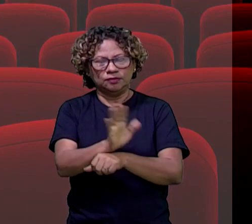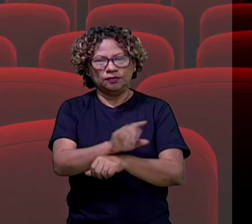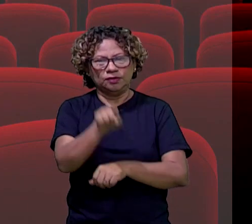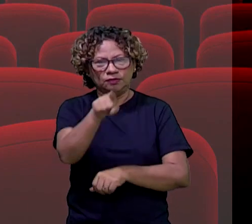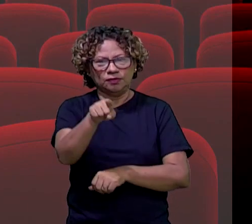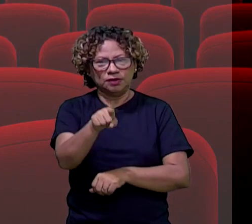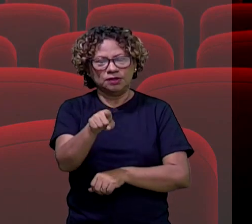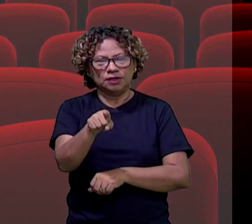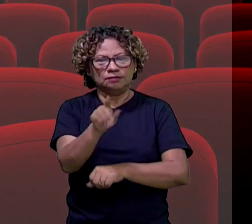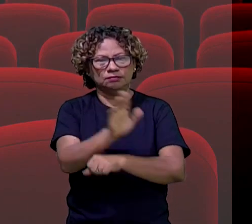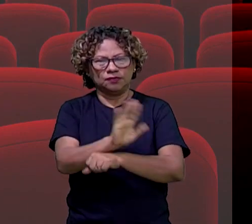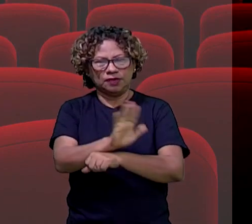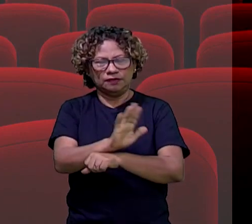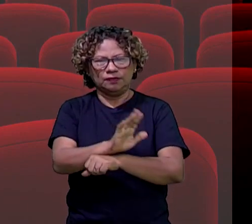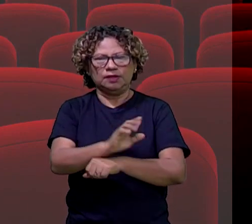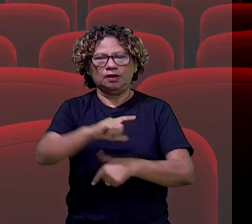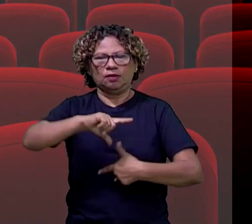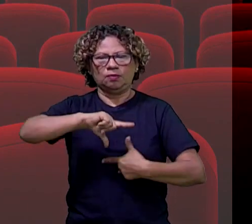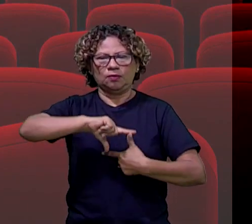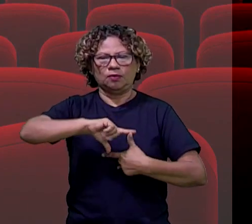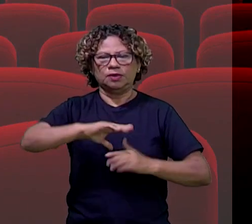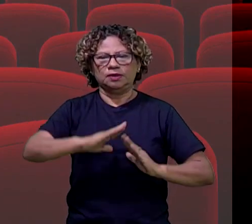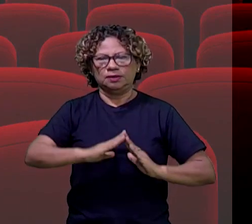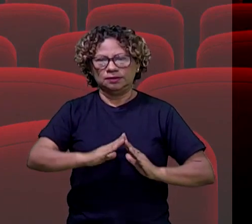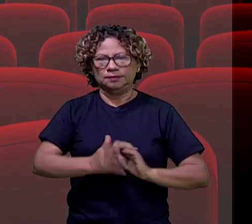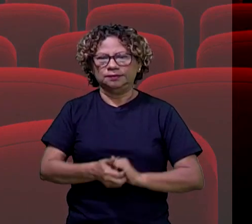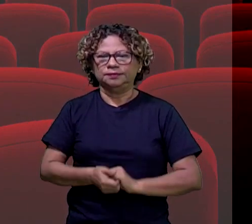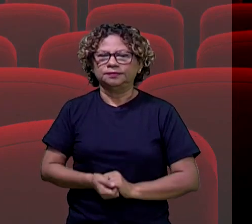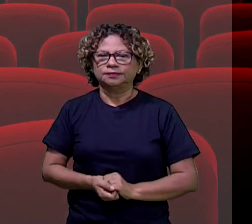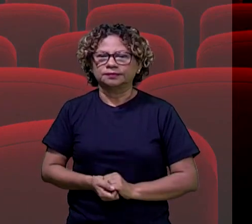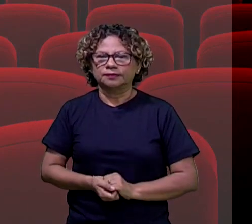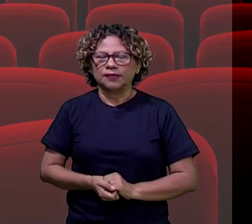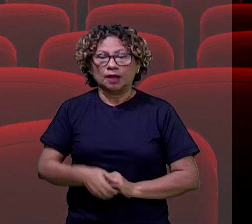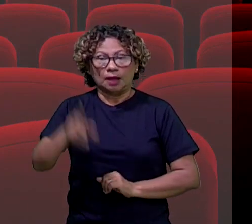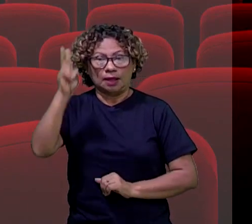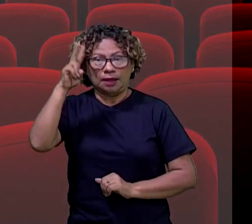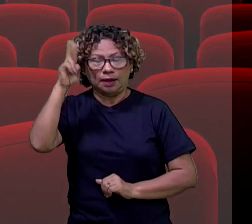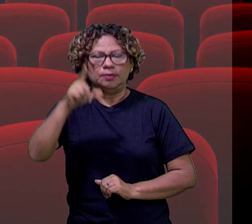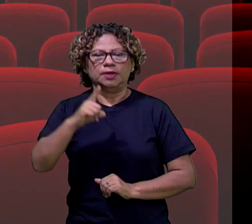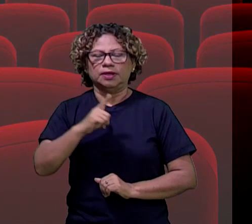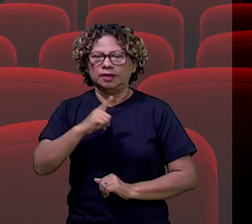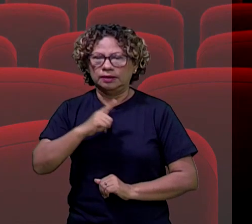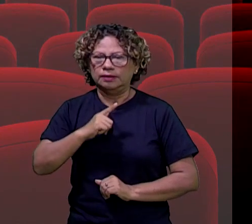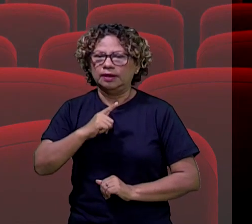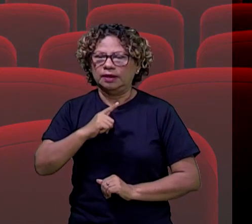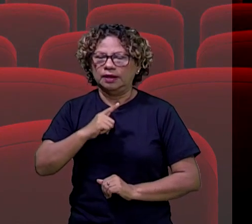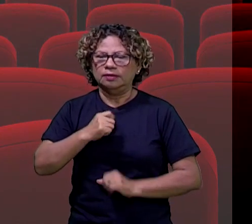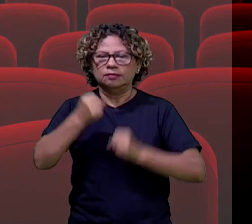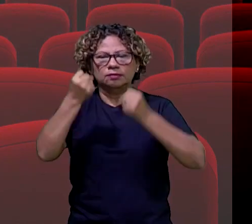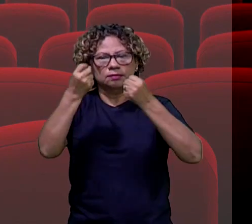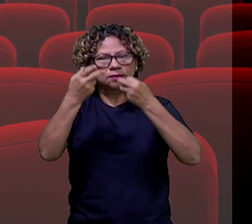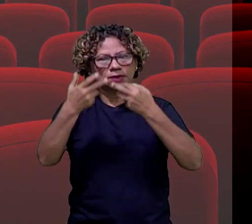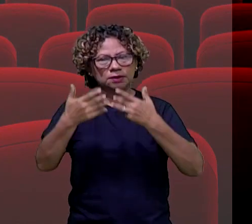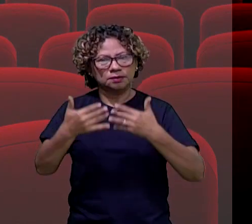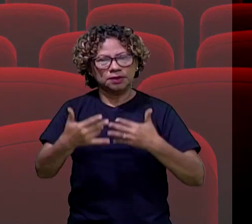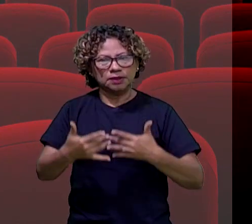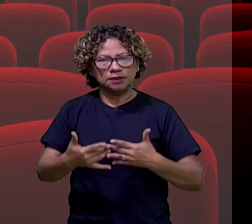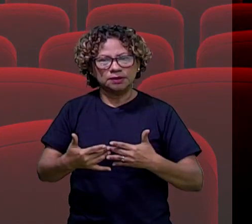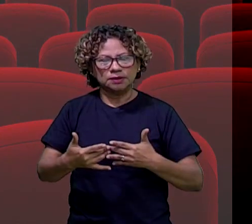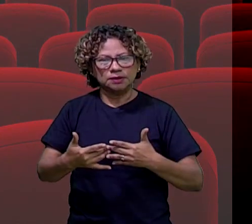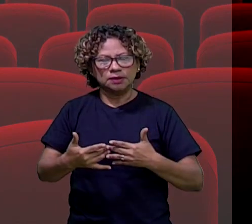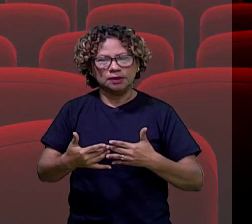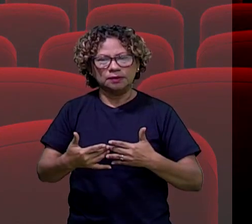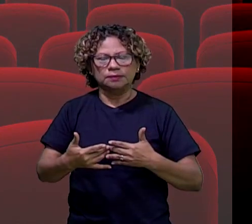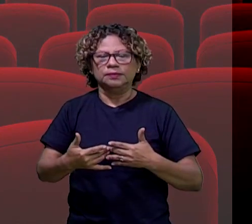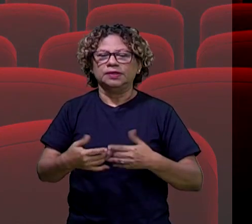quarentena. E lembrando que existe, né? Toda uma explicação pela qual nós precisamos